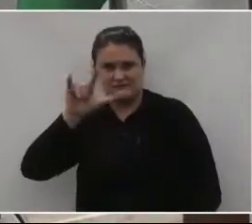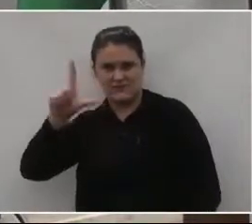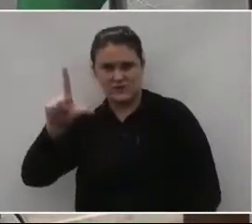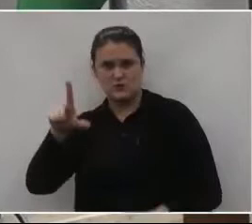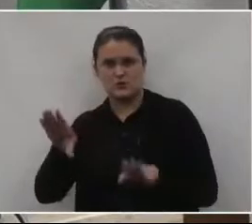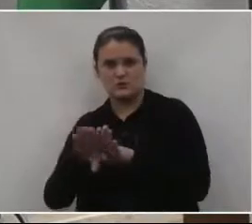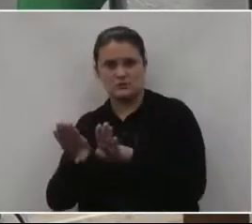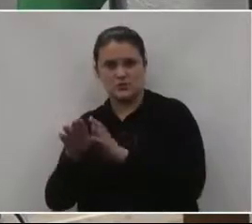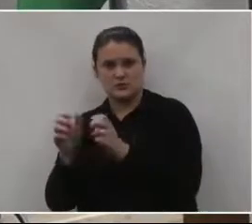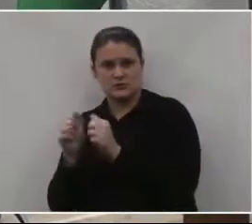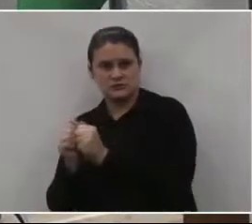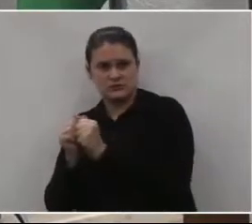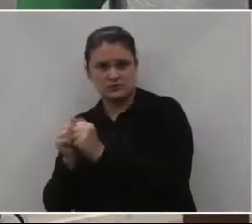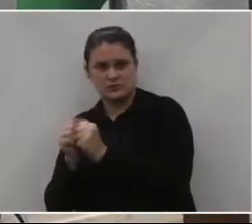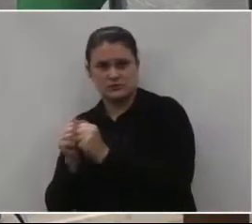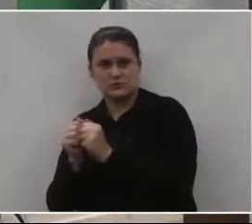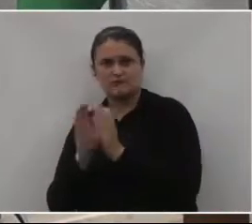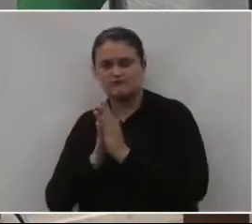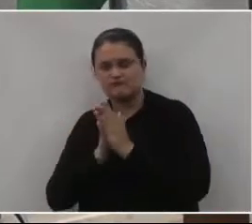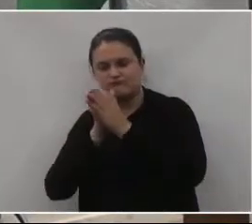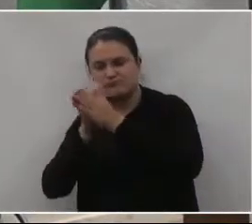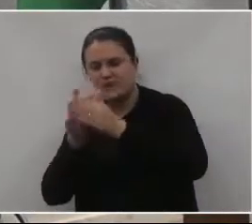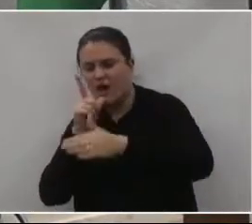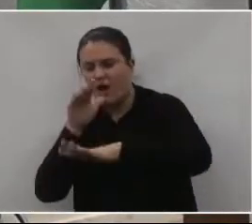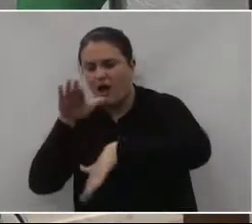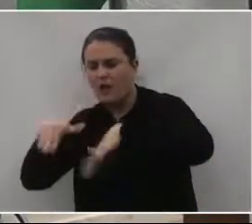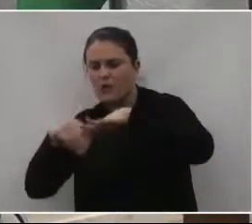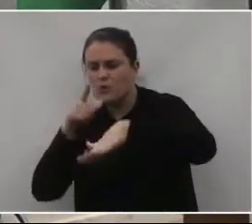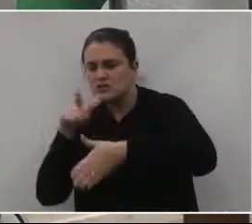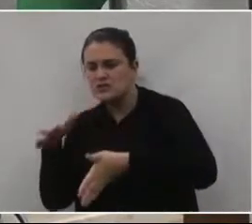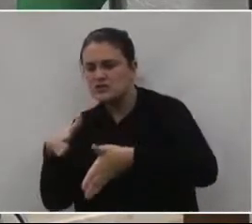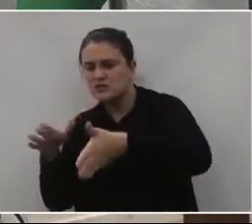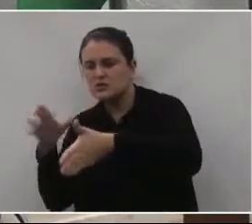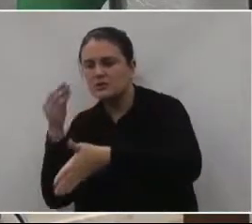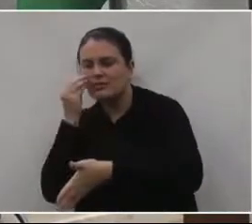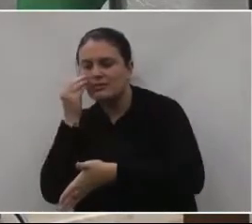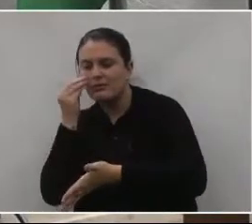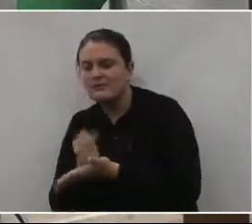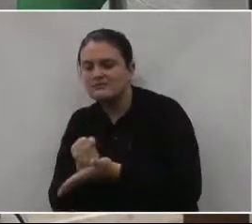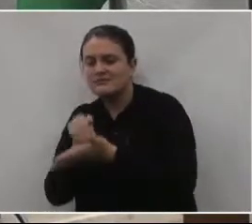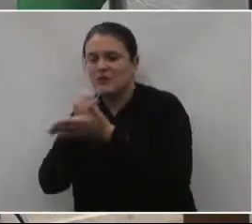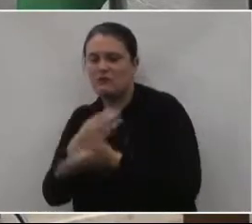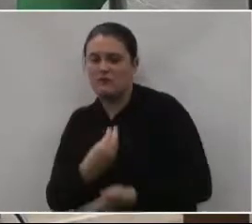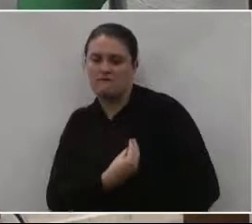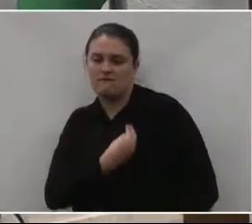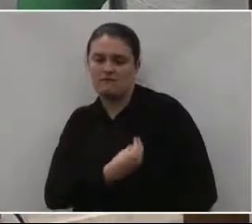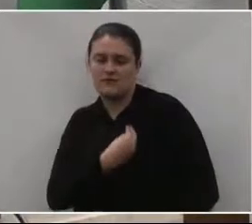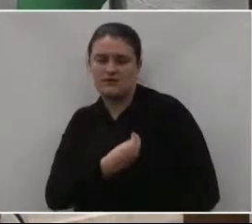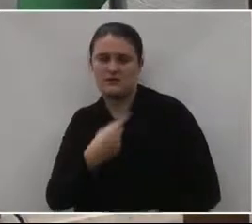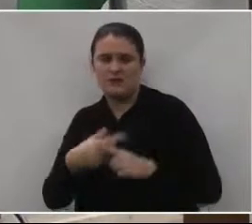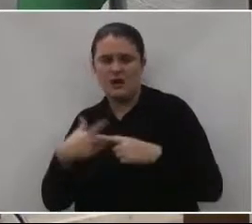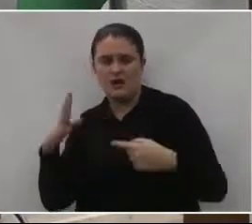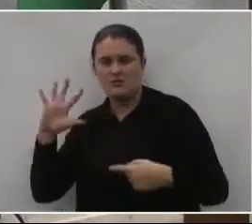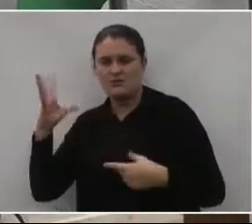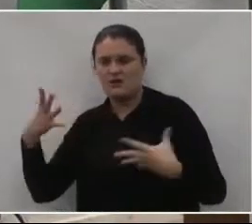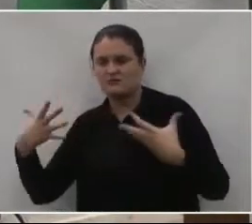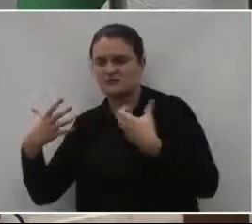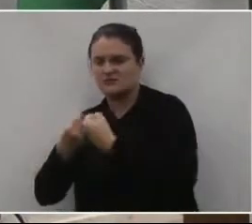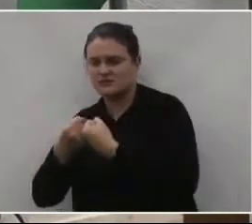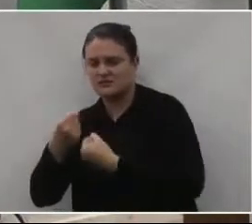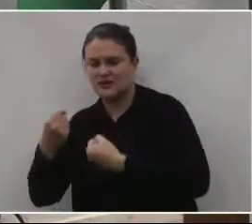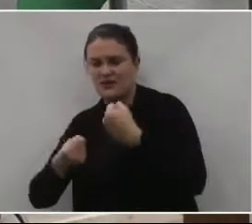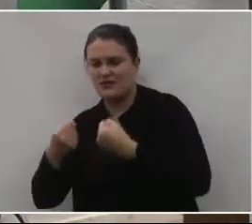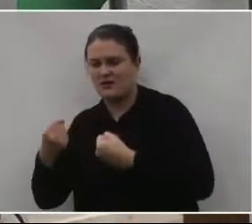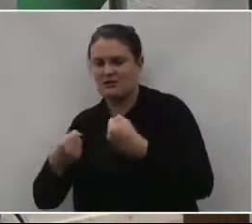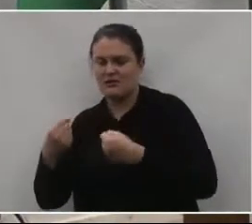também no local, adentraram as águas para fazer o salvamento, infelizmente,